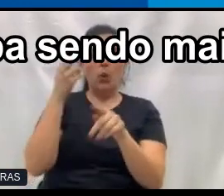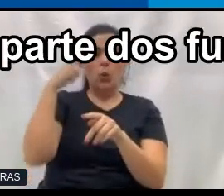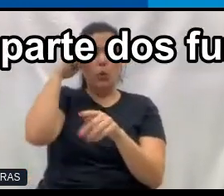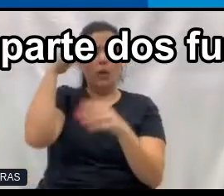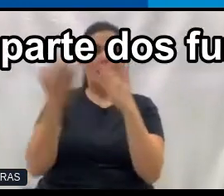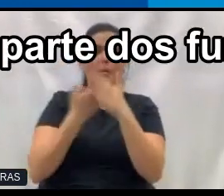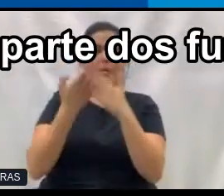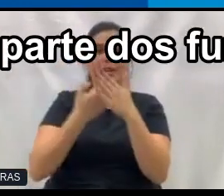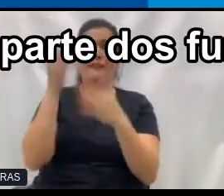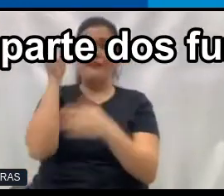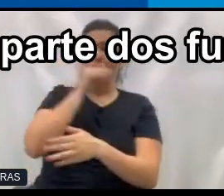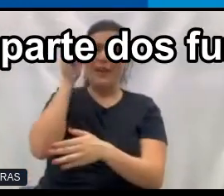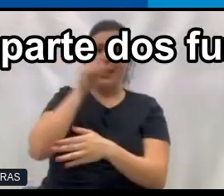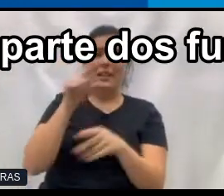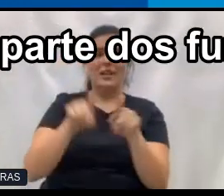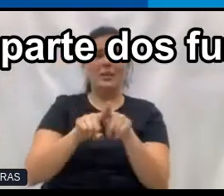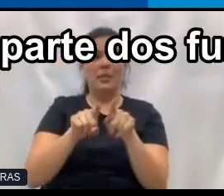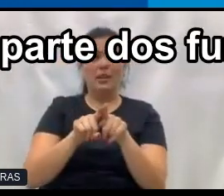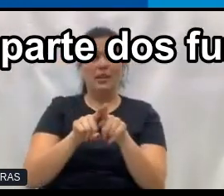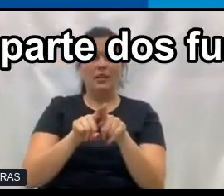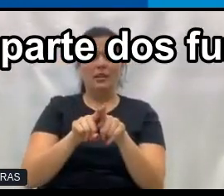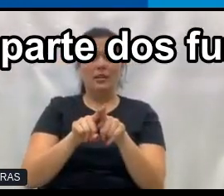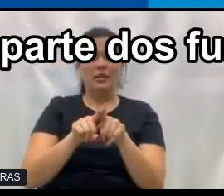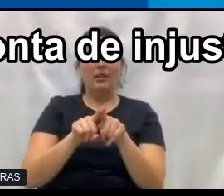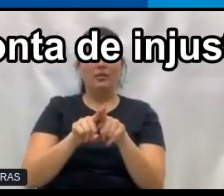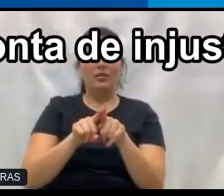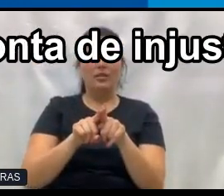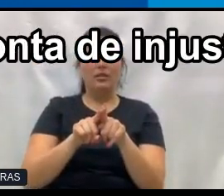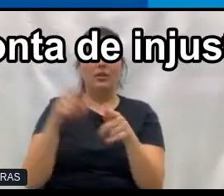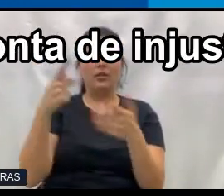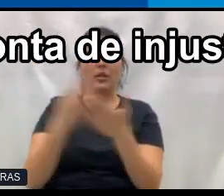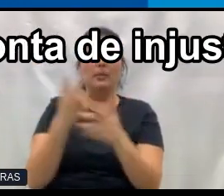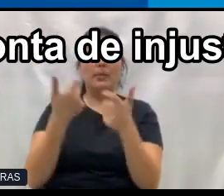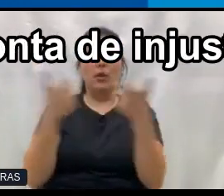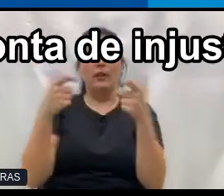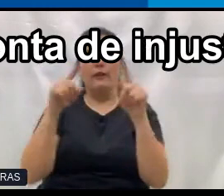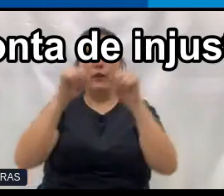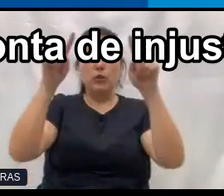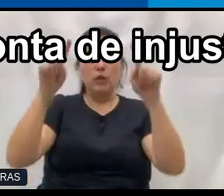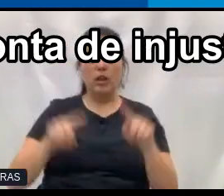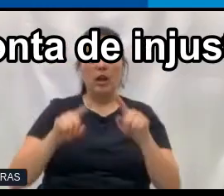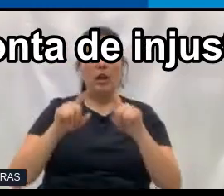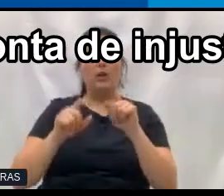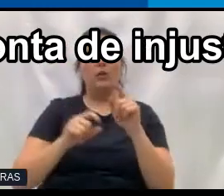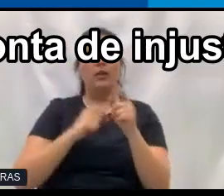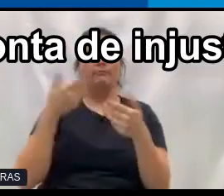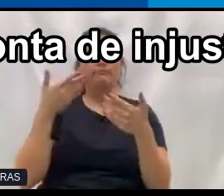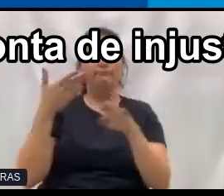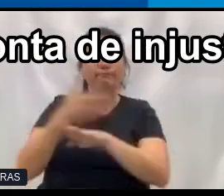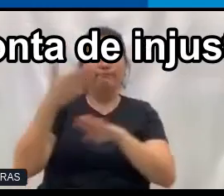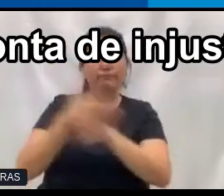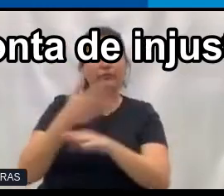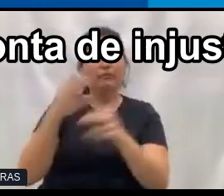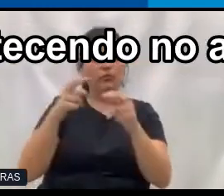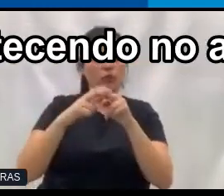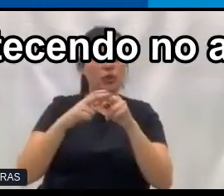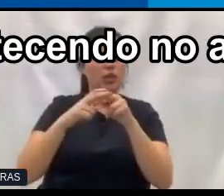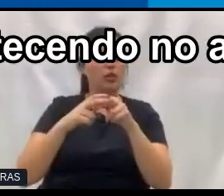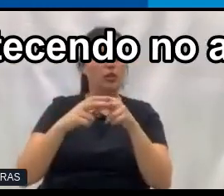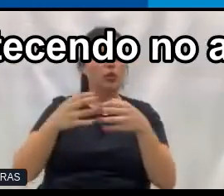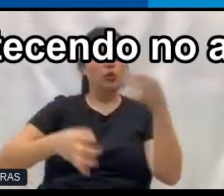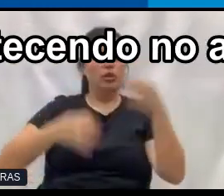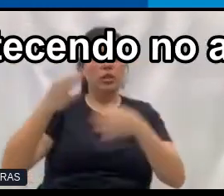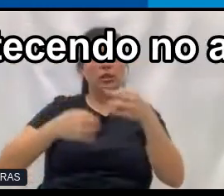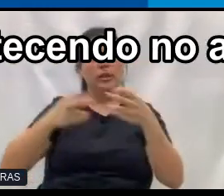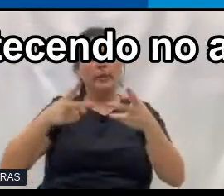mais fraca. Isso acontece porque grande parte dos funcionários se engajam por conta de justiça. Quando eles